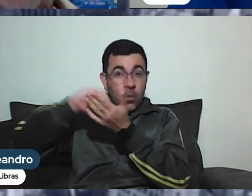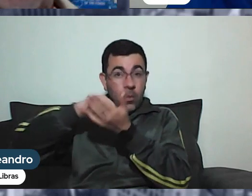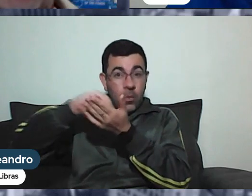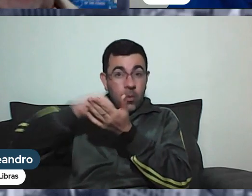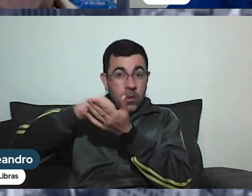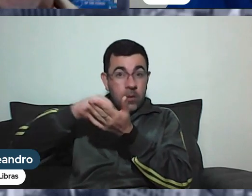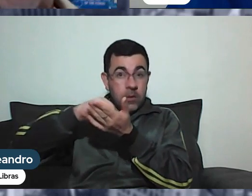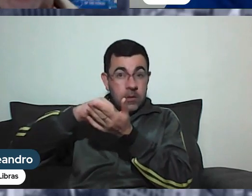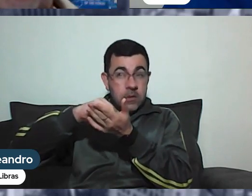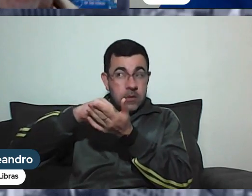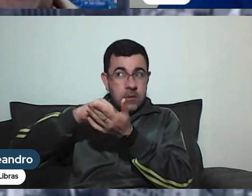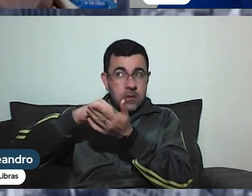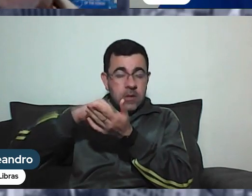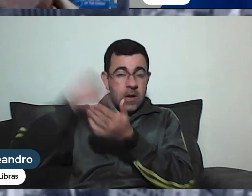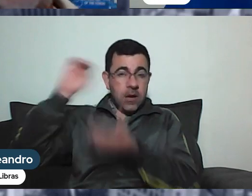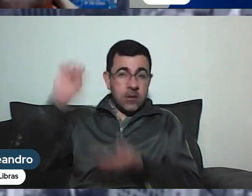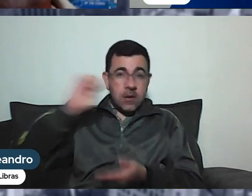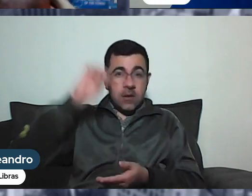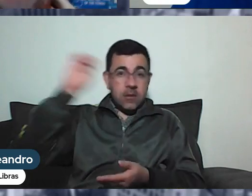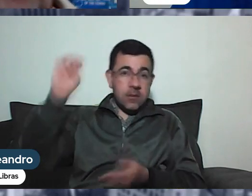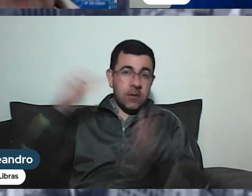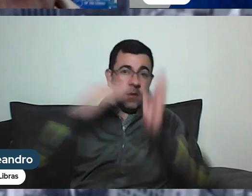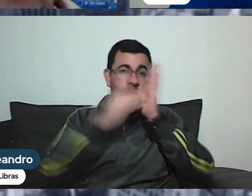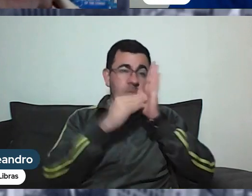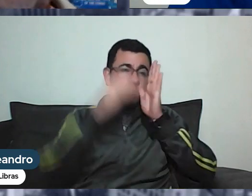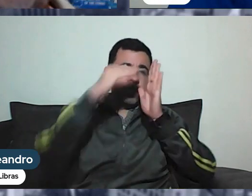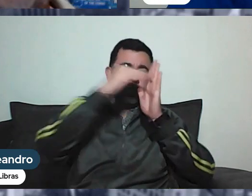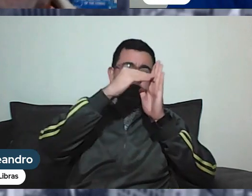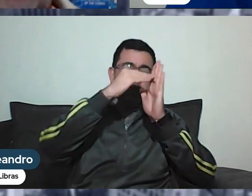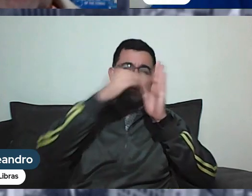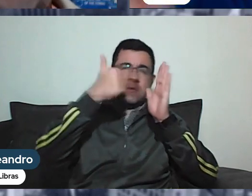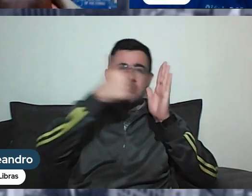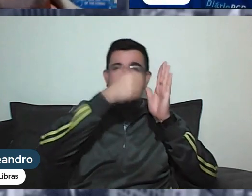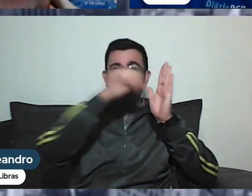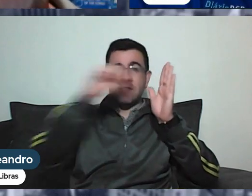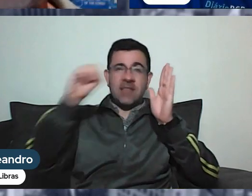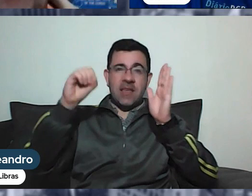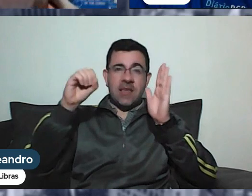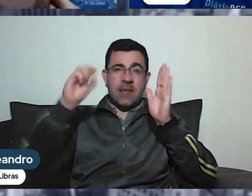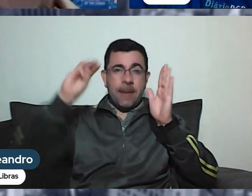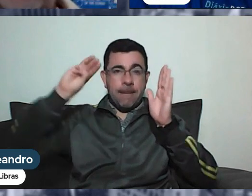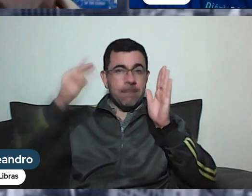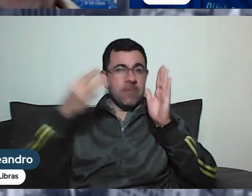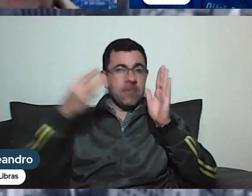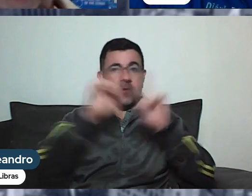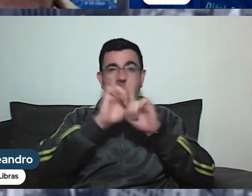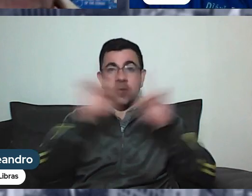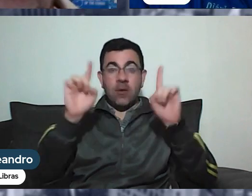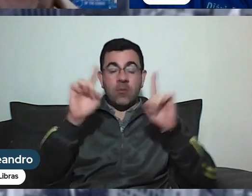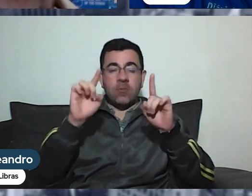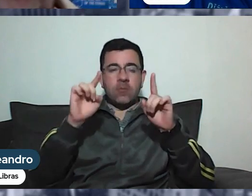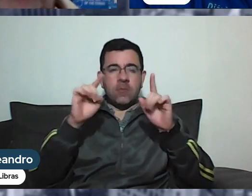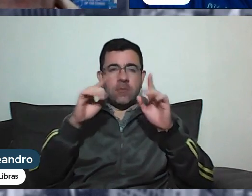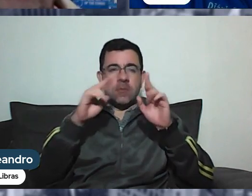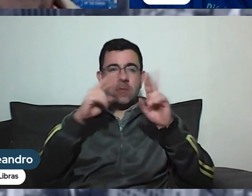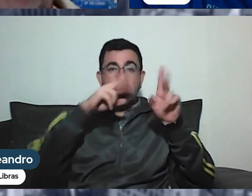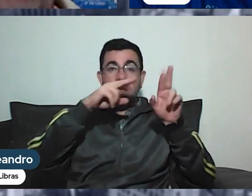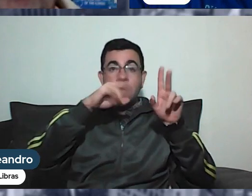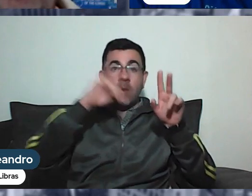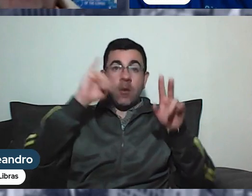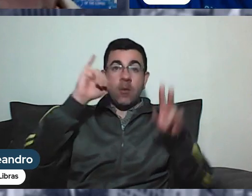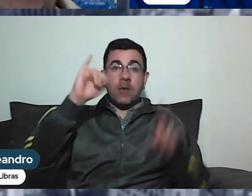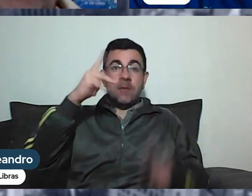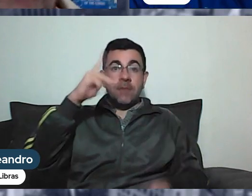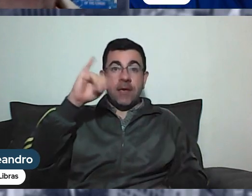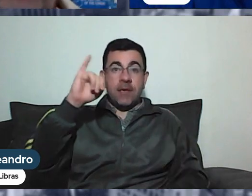olha, vamos aumentar esse teto aqui, não vamos deixar em 100 mil, não, vamos igualar ao IPI. Exato. Porque